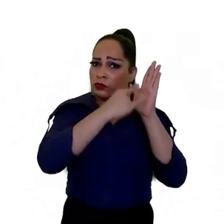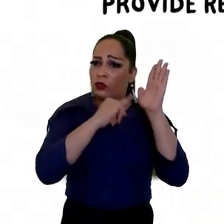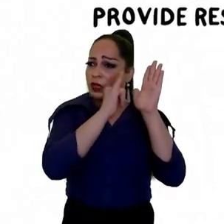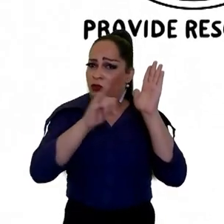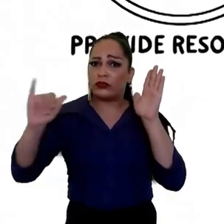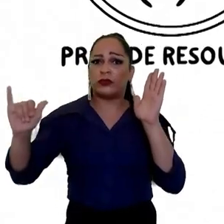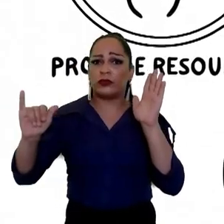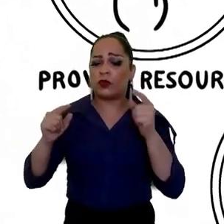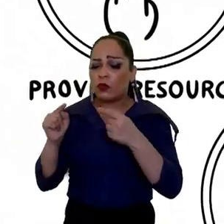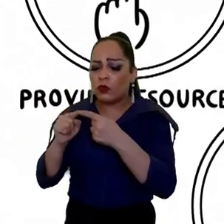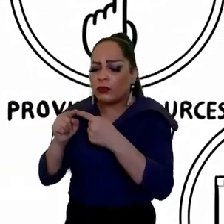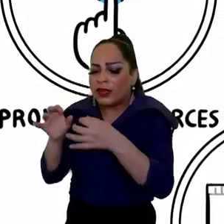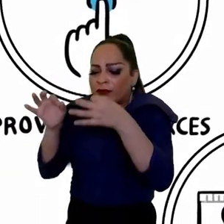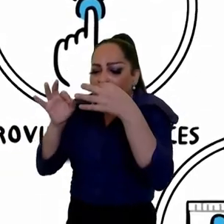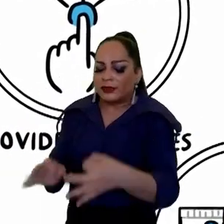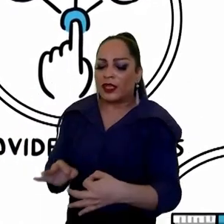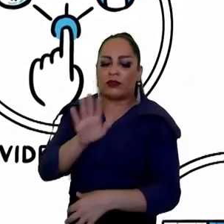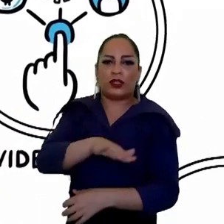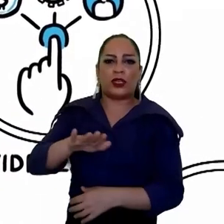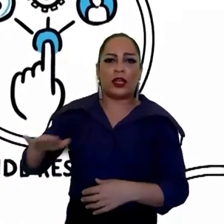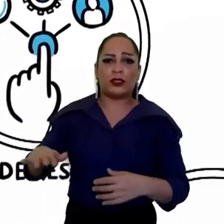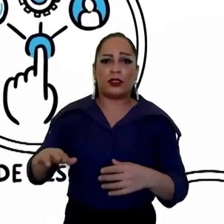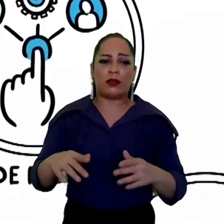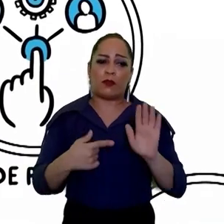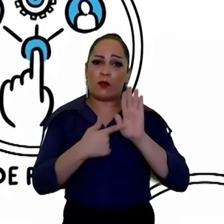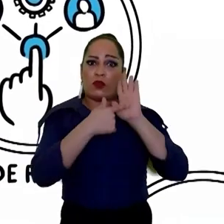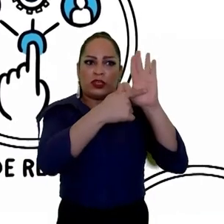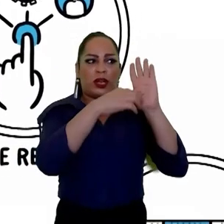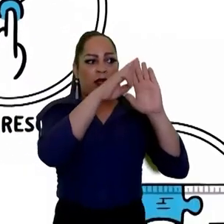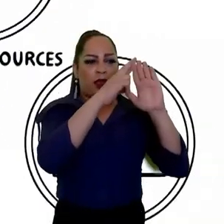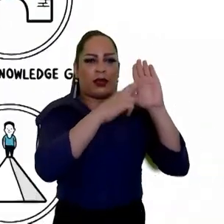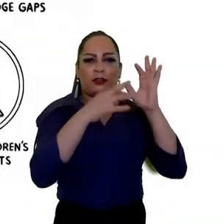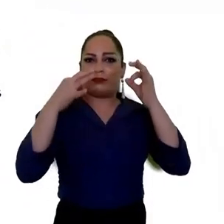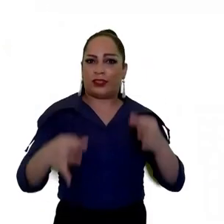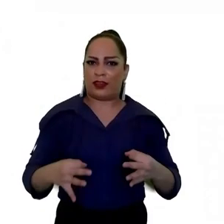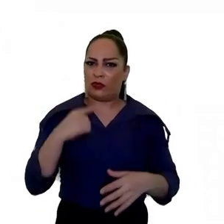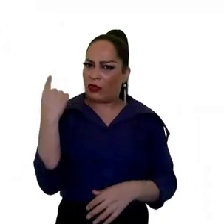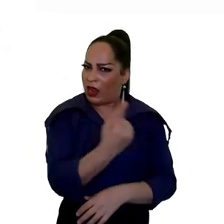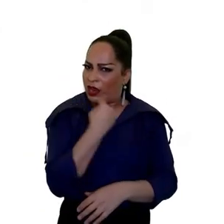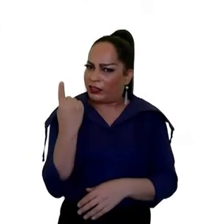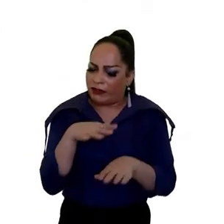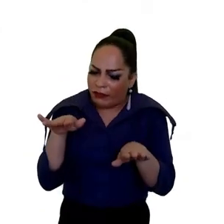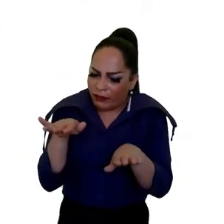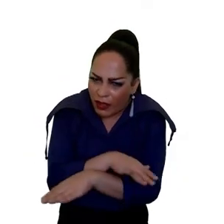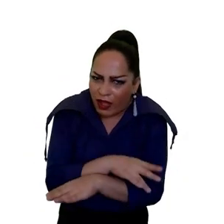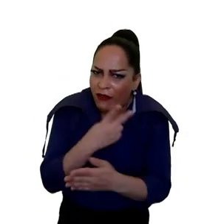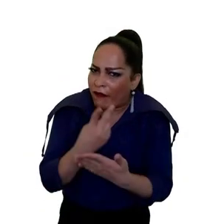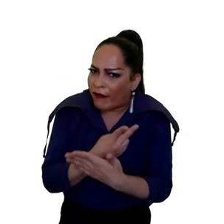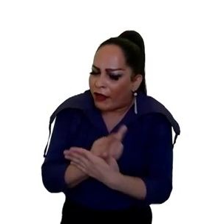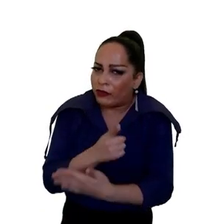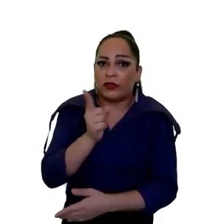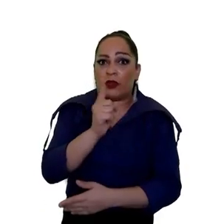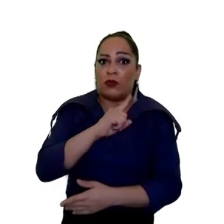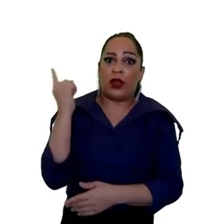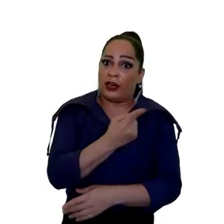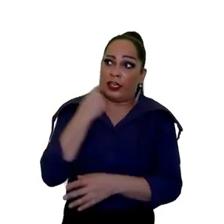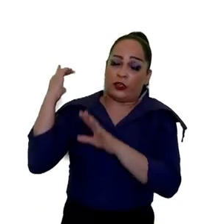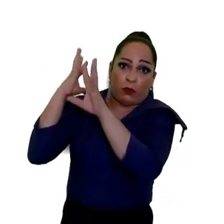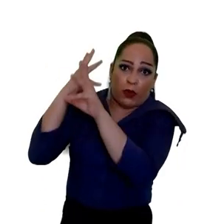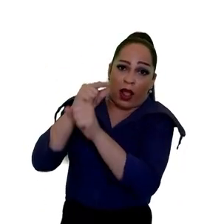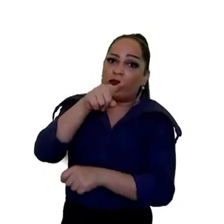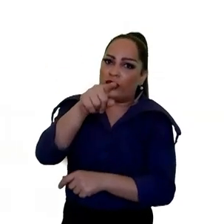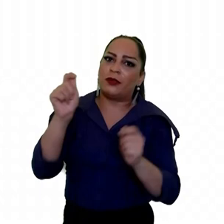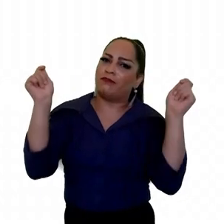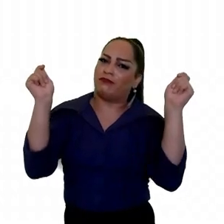realidades das crianças ditem a regulamentação. Nós não estamos indefesos perante essa avalanche de dados. Você